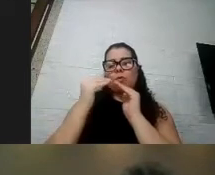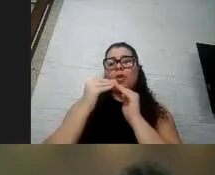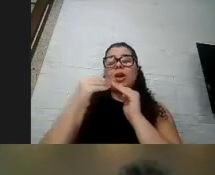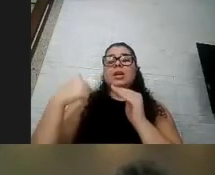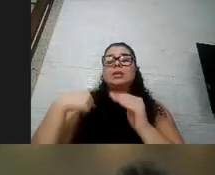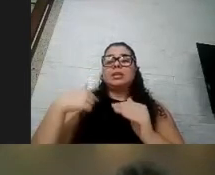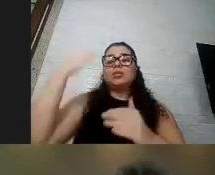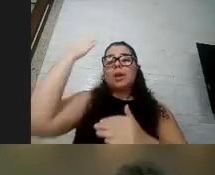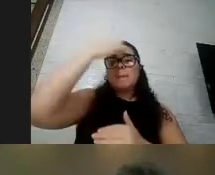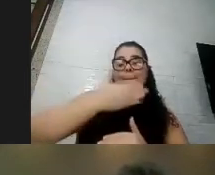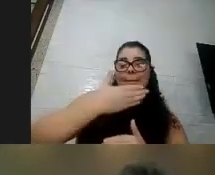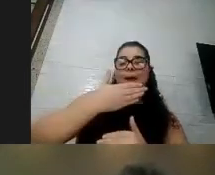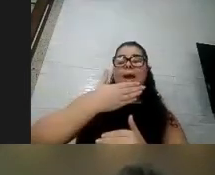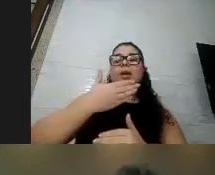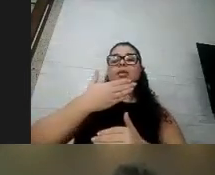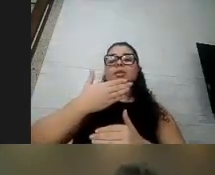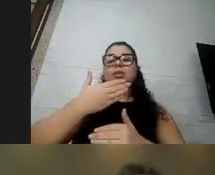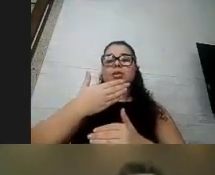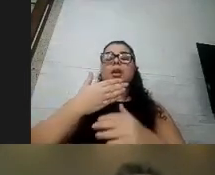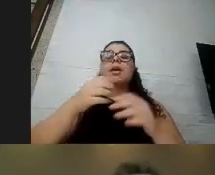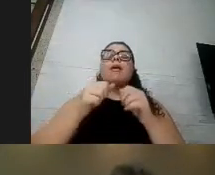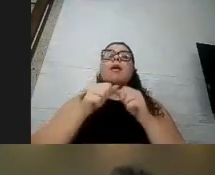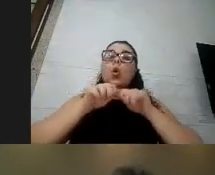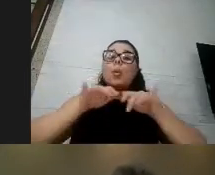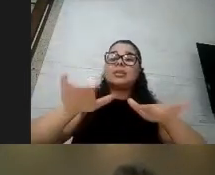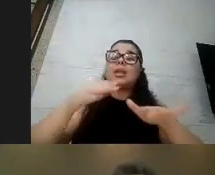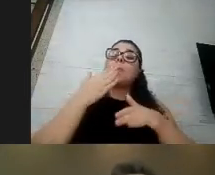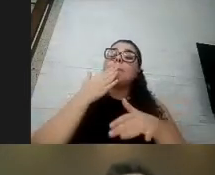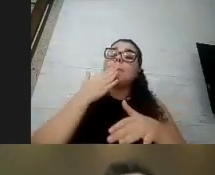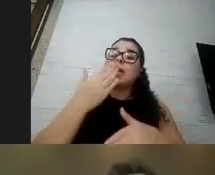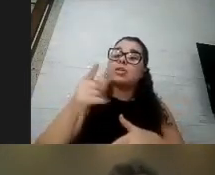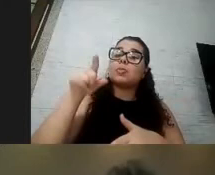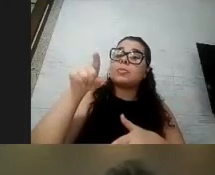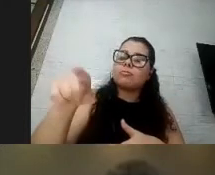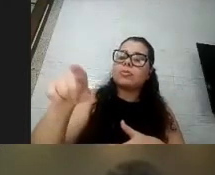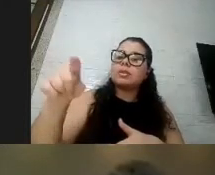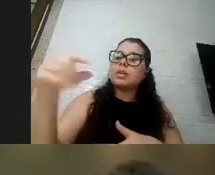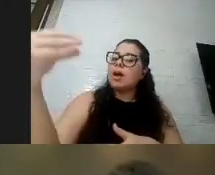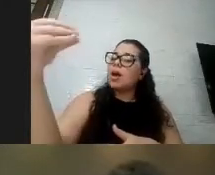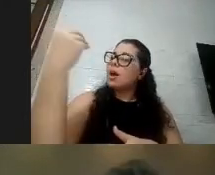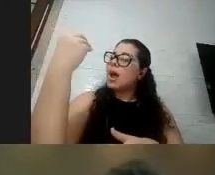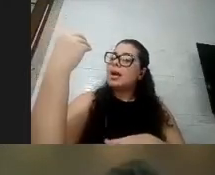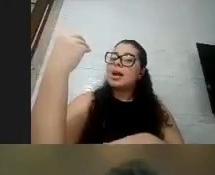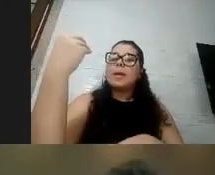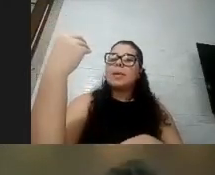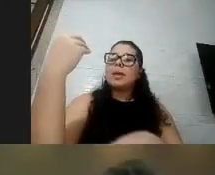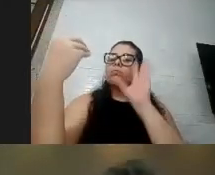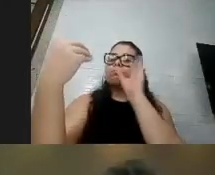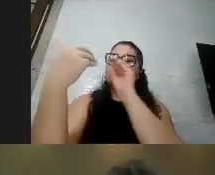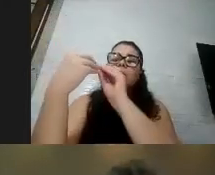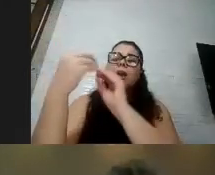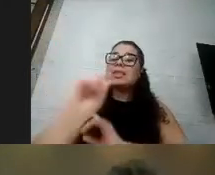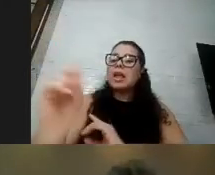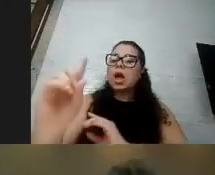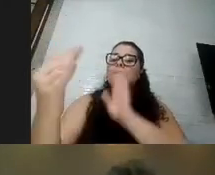compartilhada, peço só que desligue a câmera e mantenha ela desligada ao longo do encontro para a gente